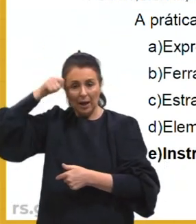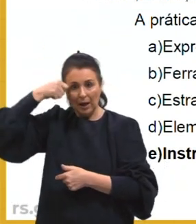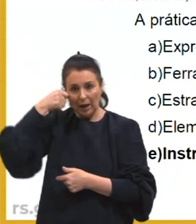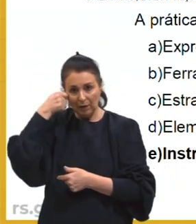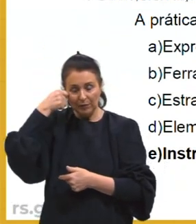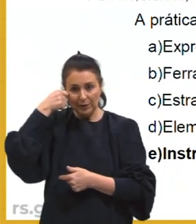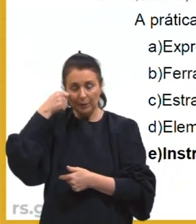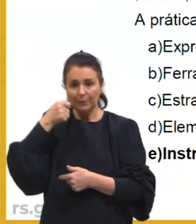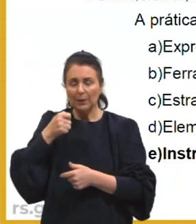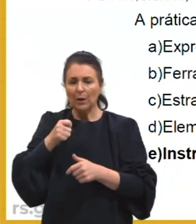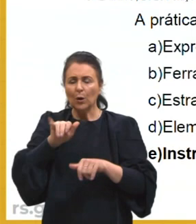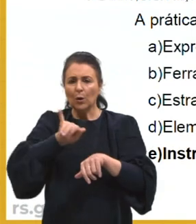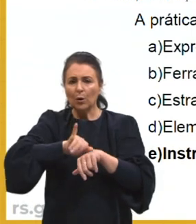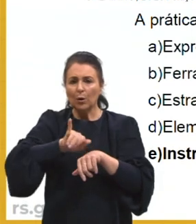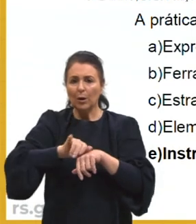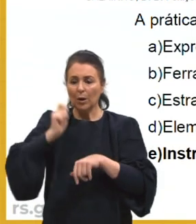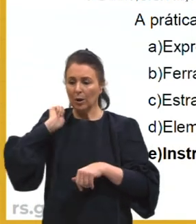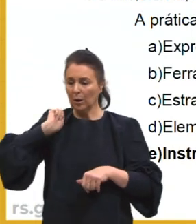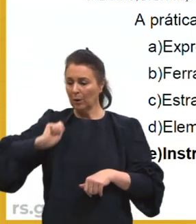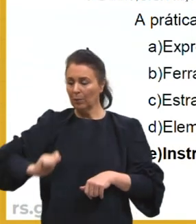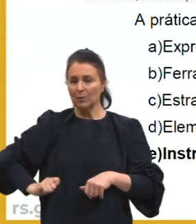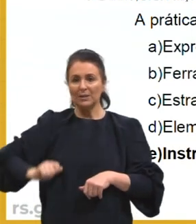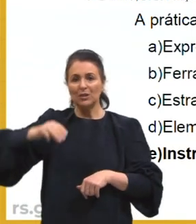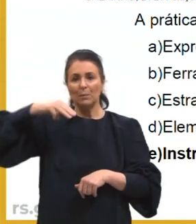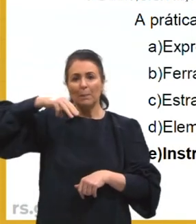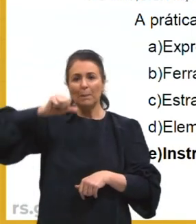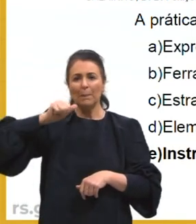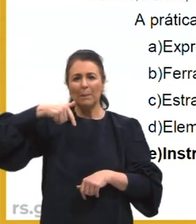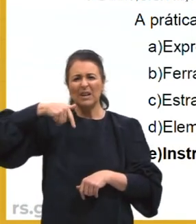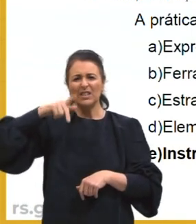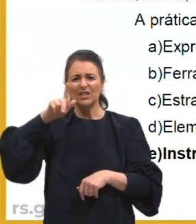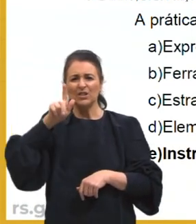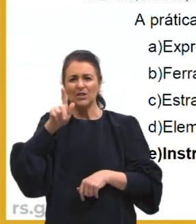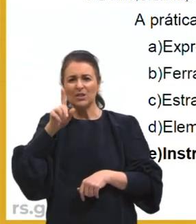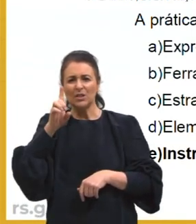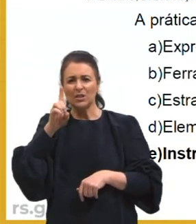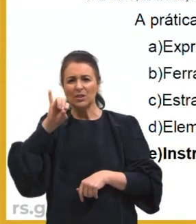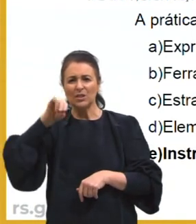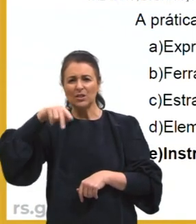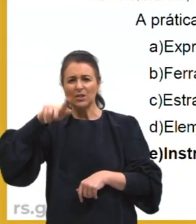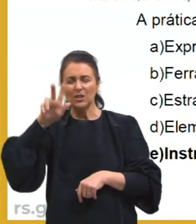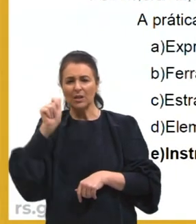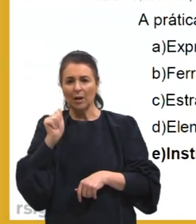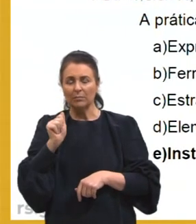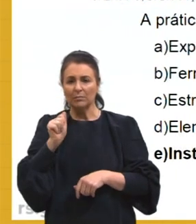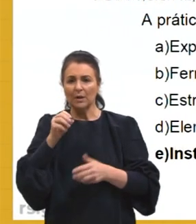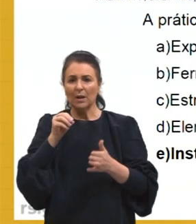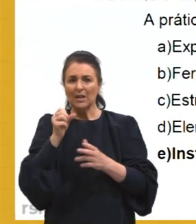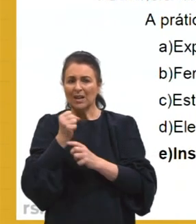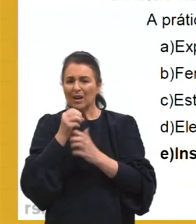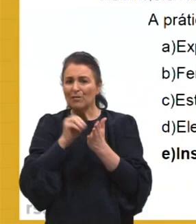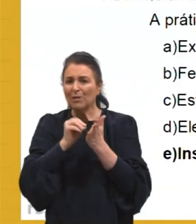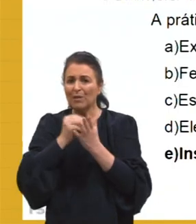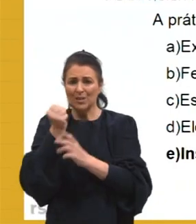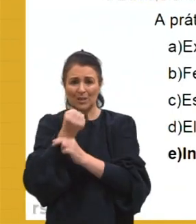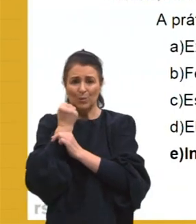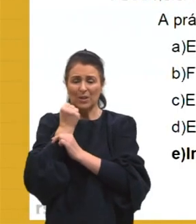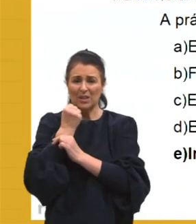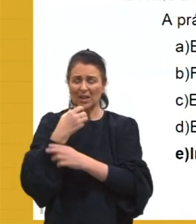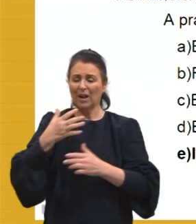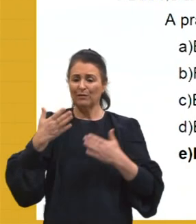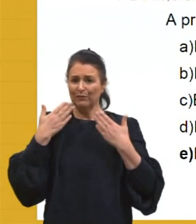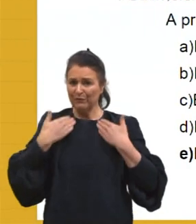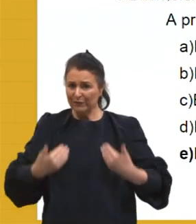conhecidos como bolsas de mandinga. A insegurança, tanto física como espiritual, gerava uma